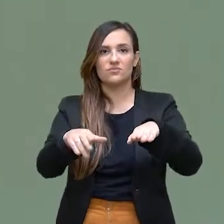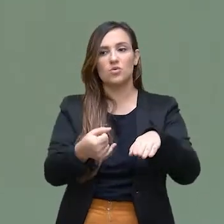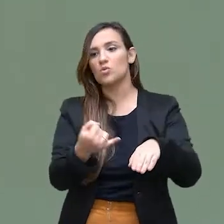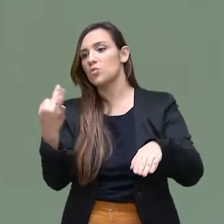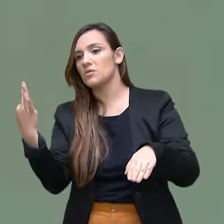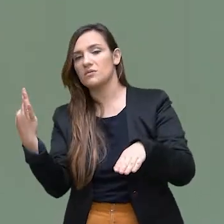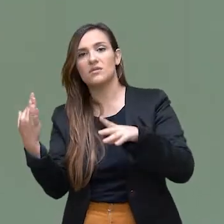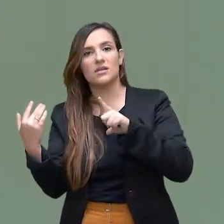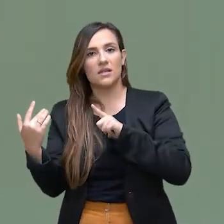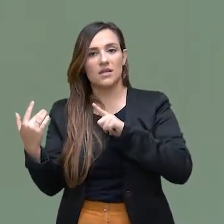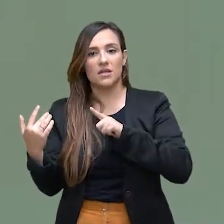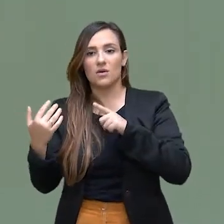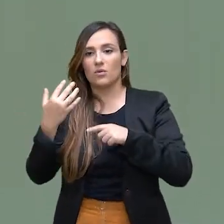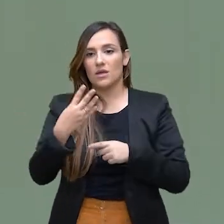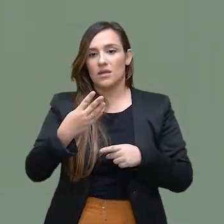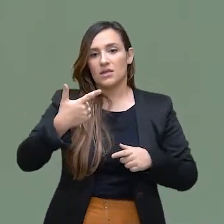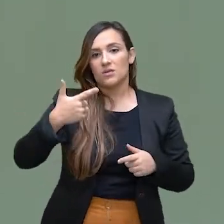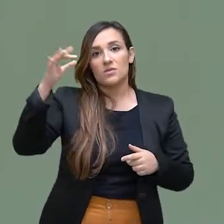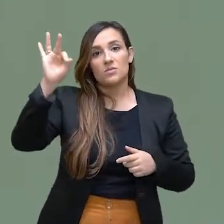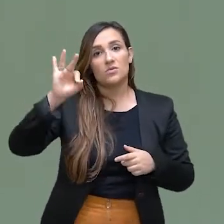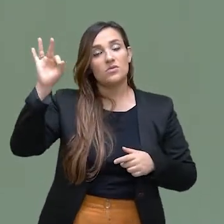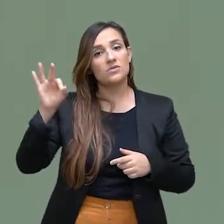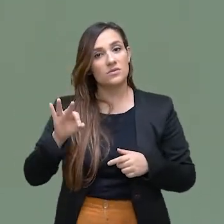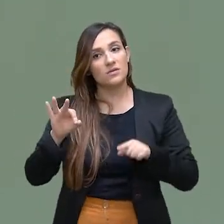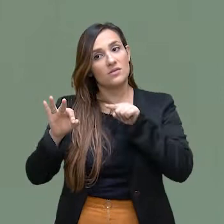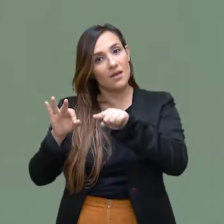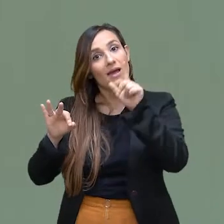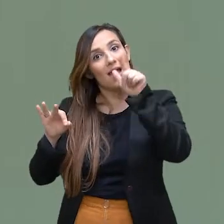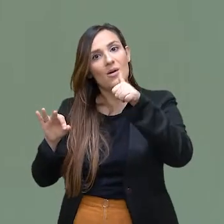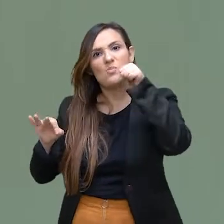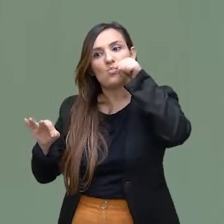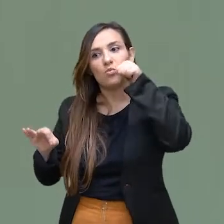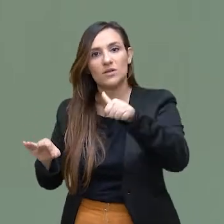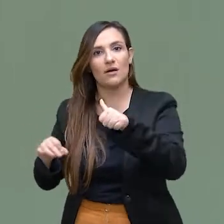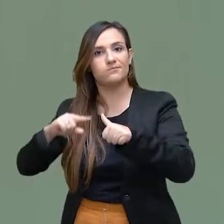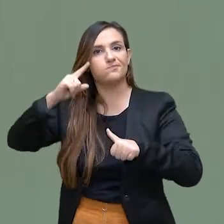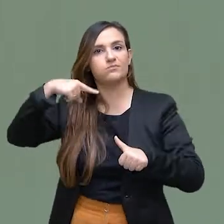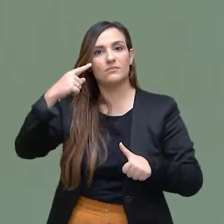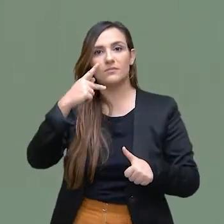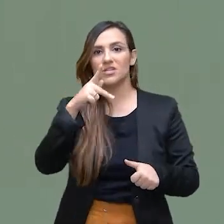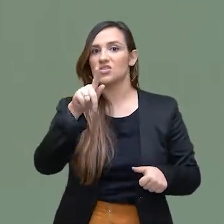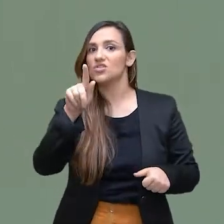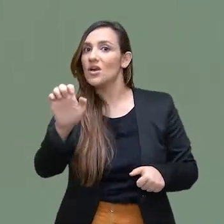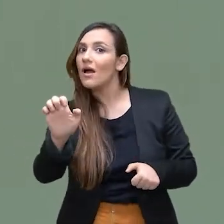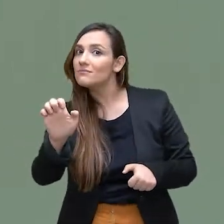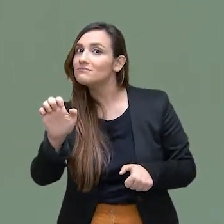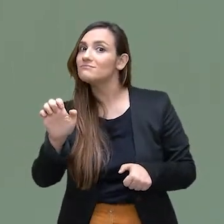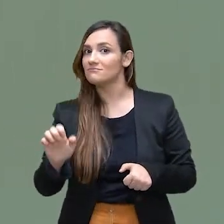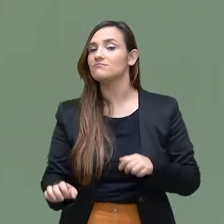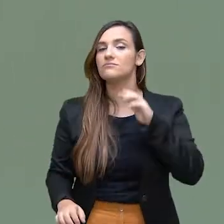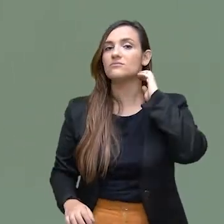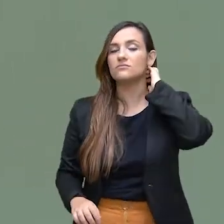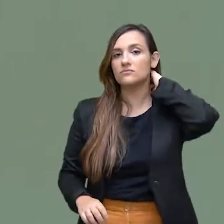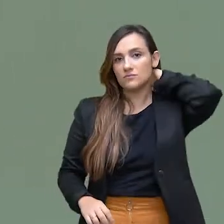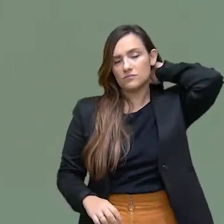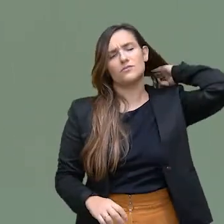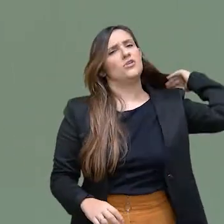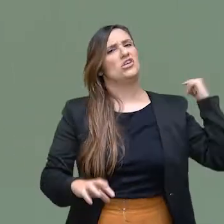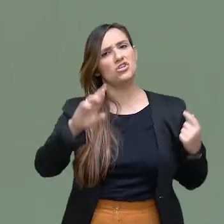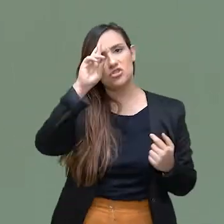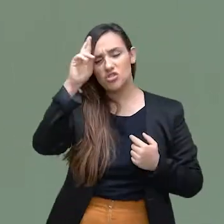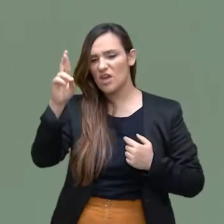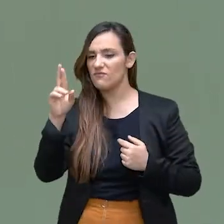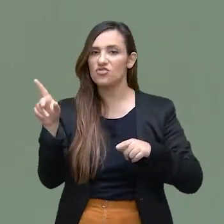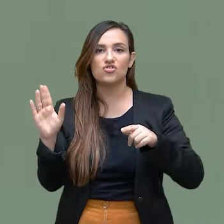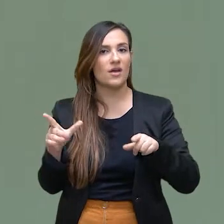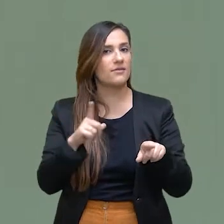integrantes. 42% dos procuradores do Estado são mulheres. E dentre as chefias, nós já